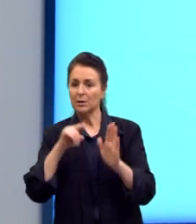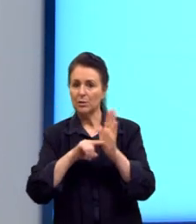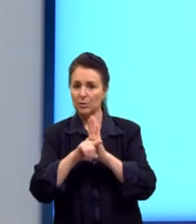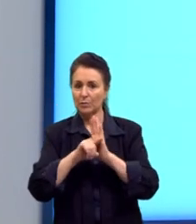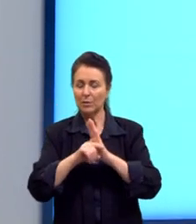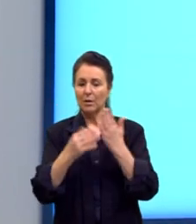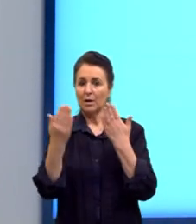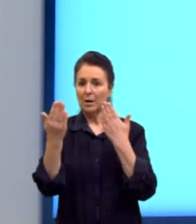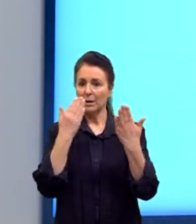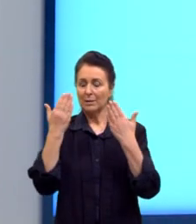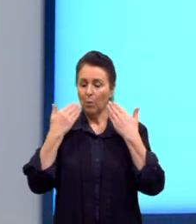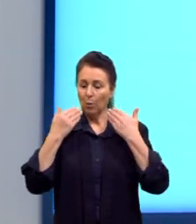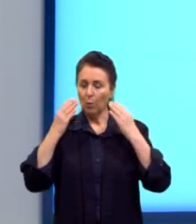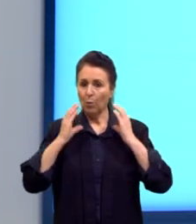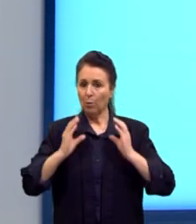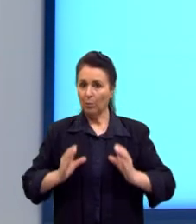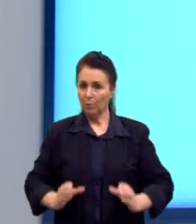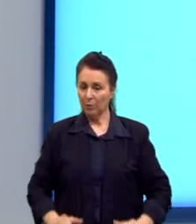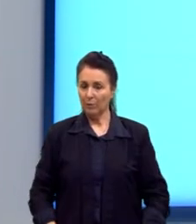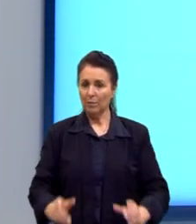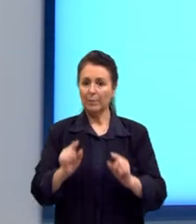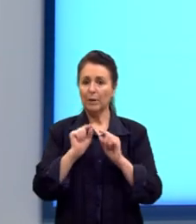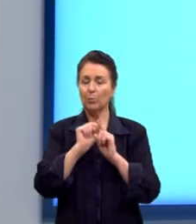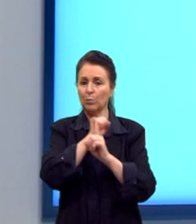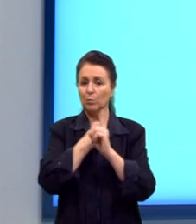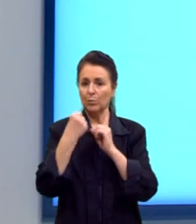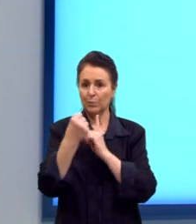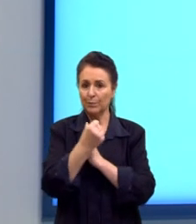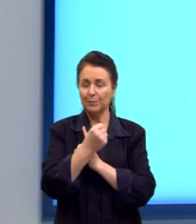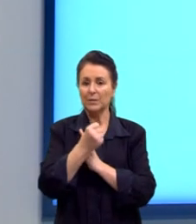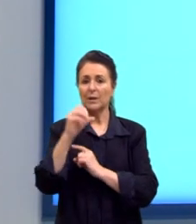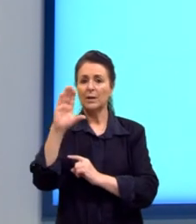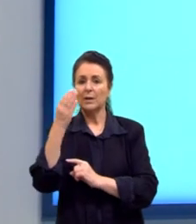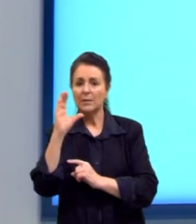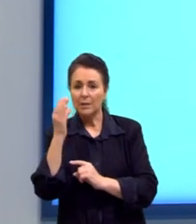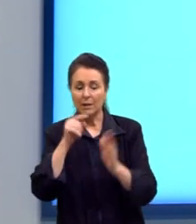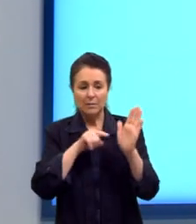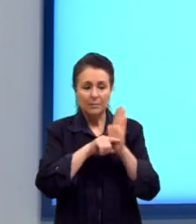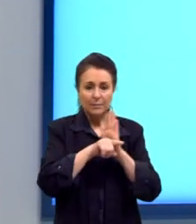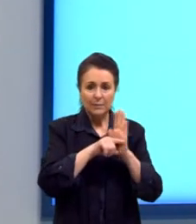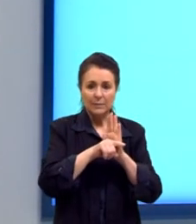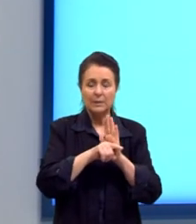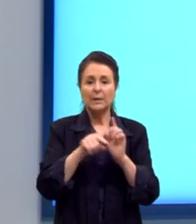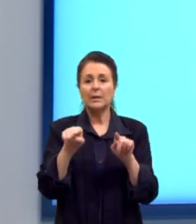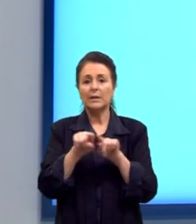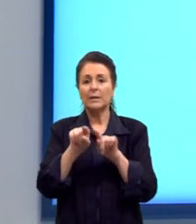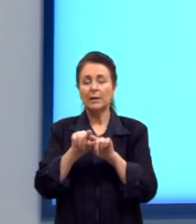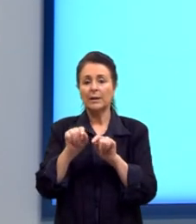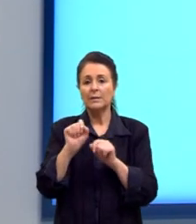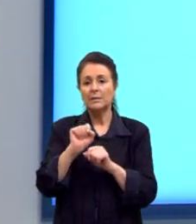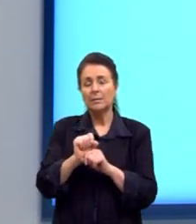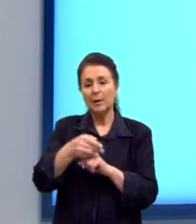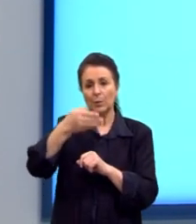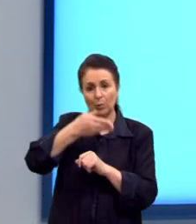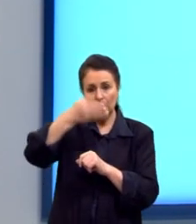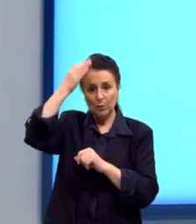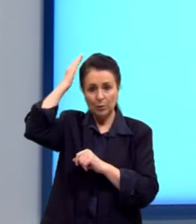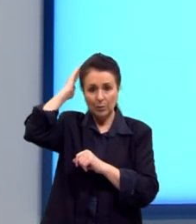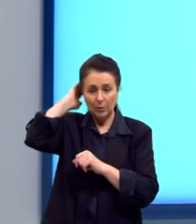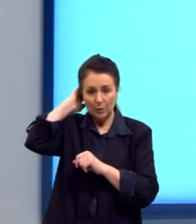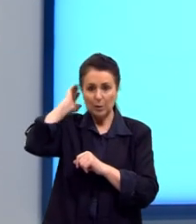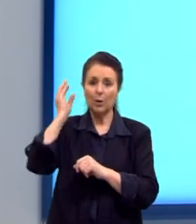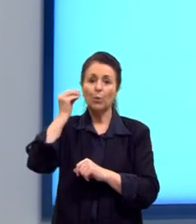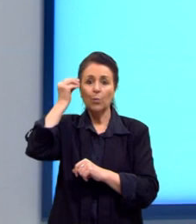comportamentos sociais. Aí temos, como ciência, o cientificismo, darwinismo, empirismo e determinismo, que nós vamos